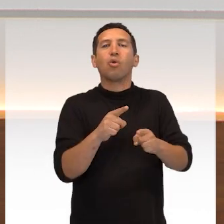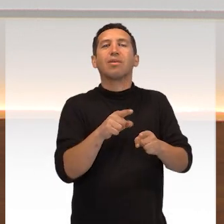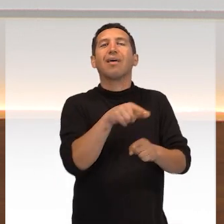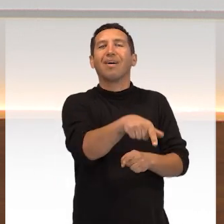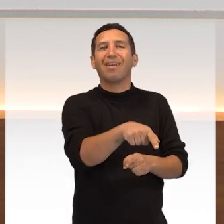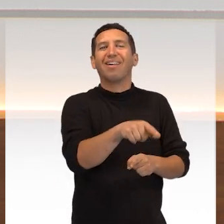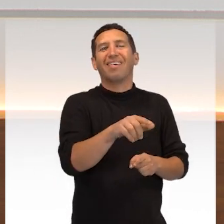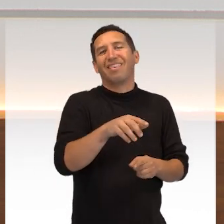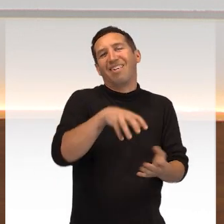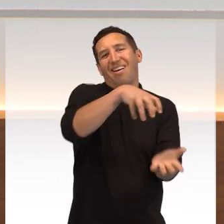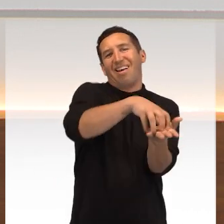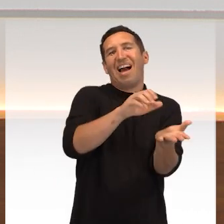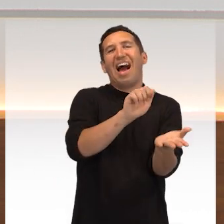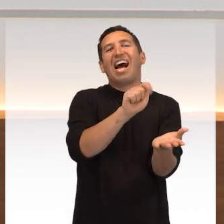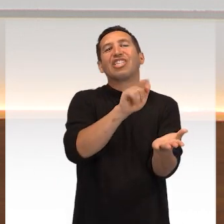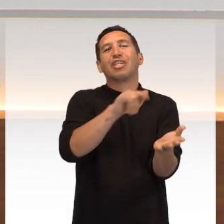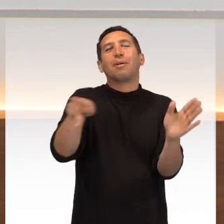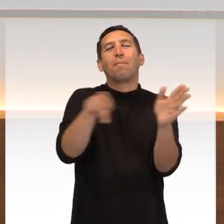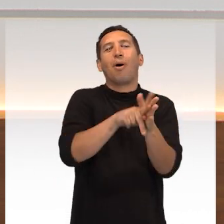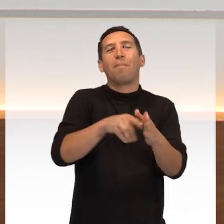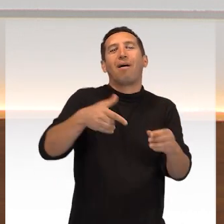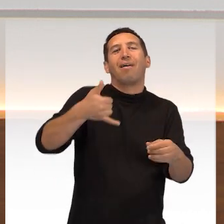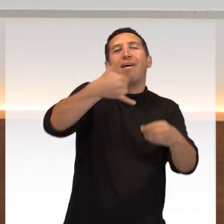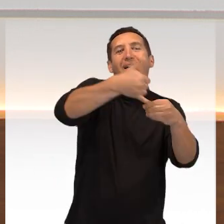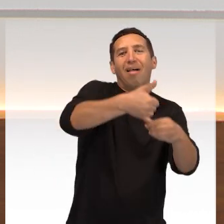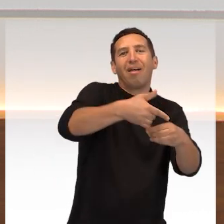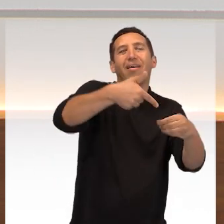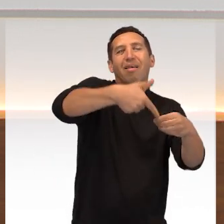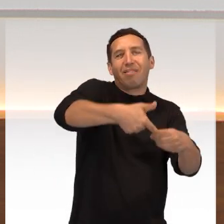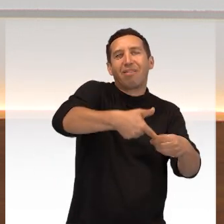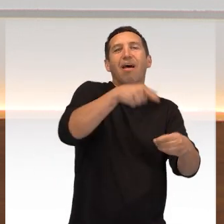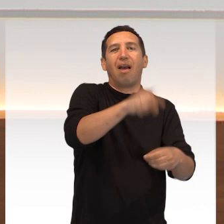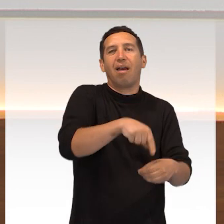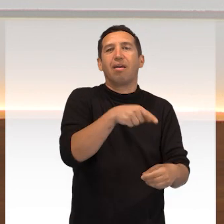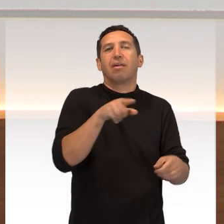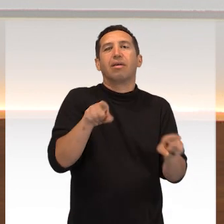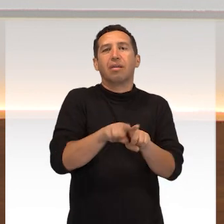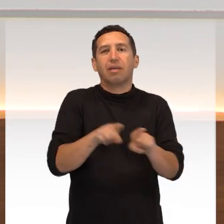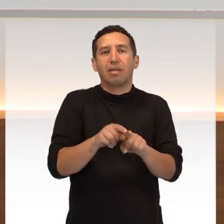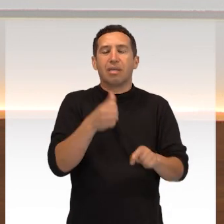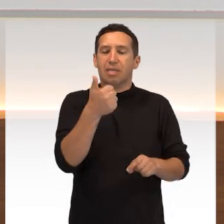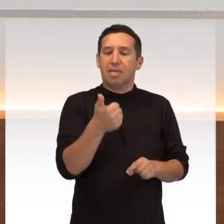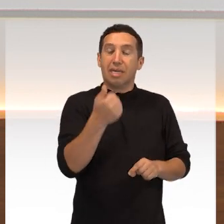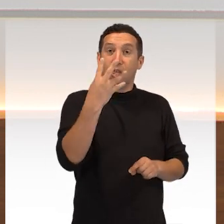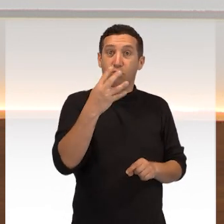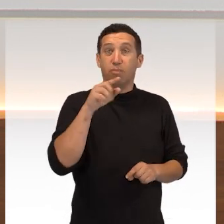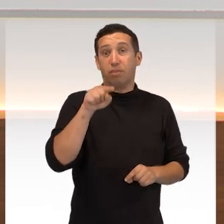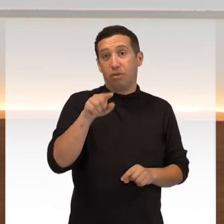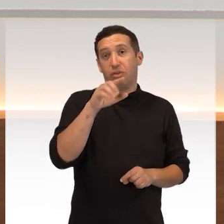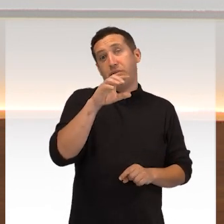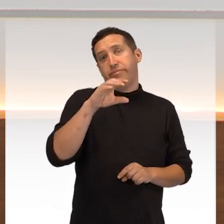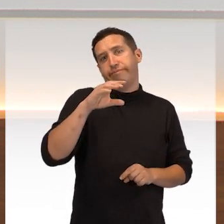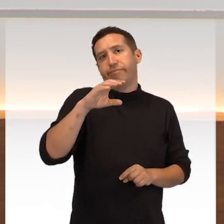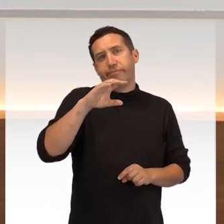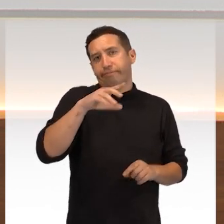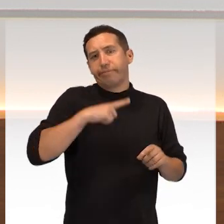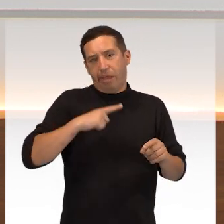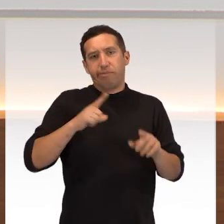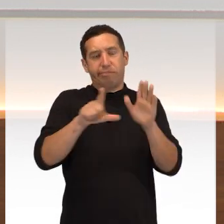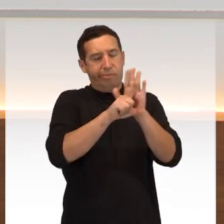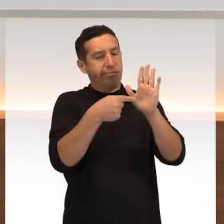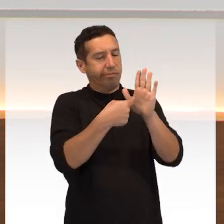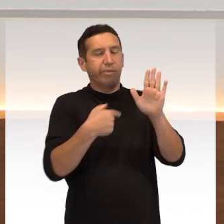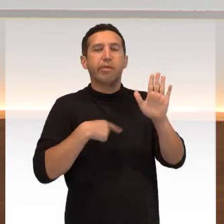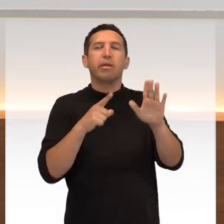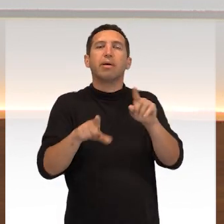a Agência Nacional do Petróleo, que questionava as mudanças trazidas pela Lei Federal 14.292, de